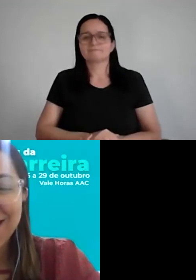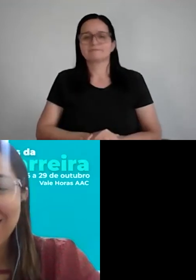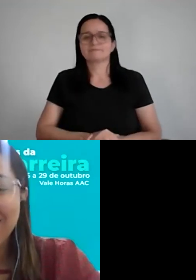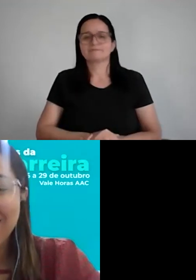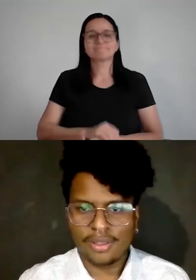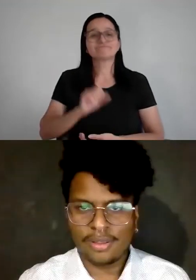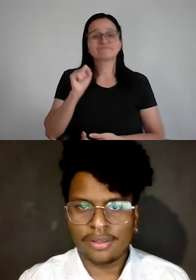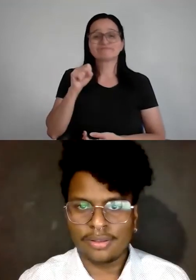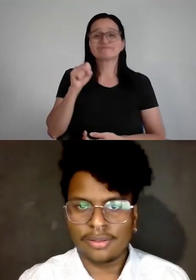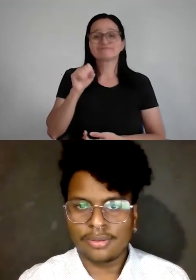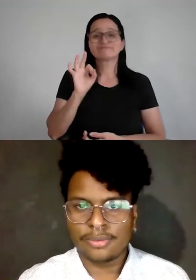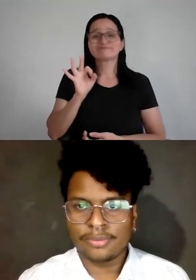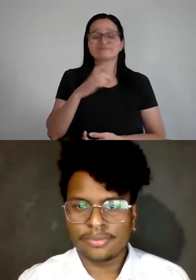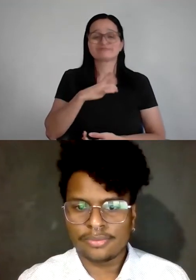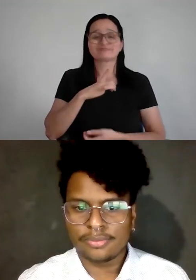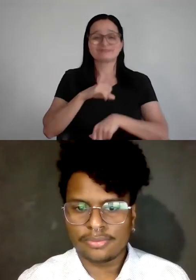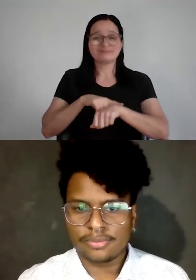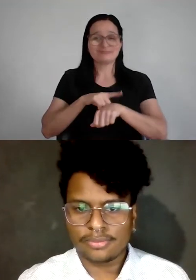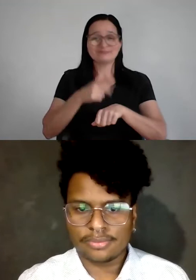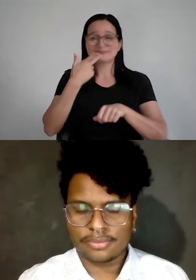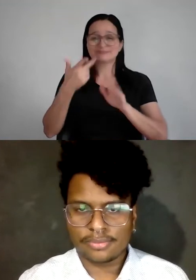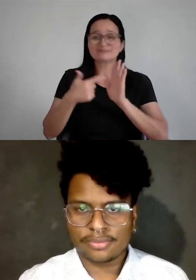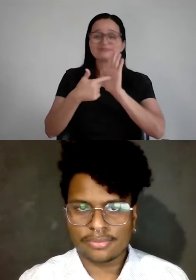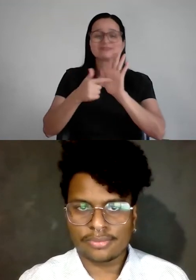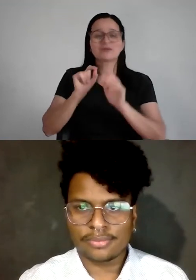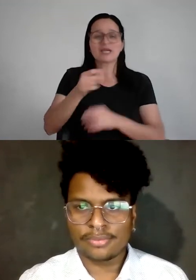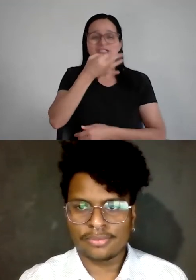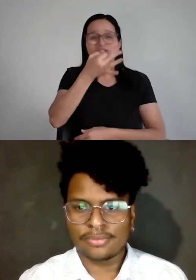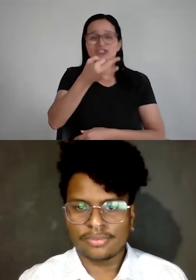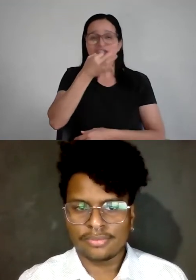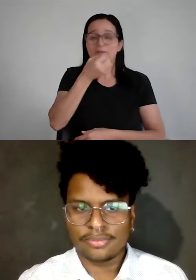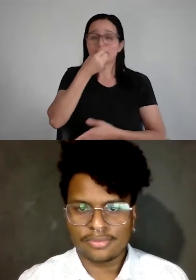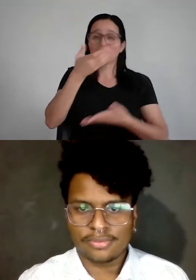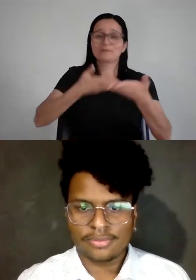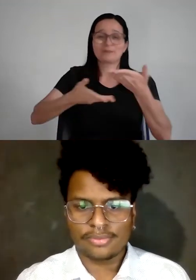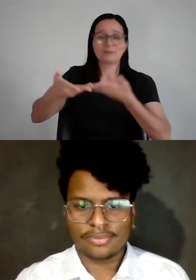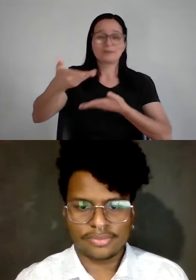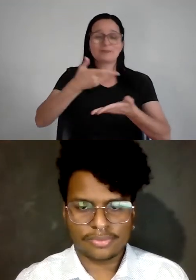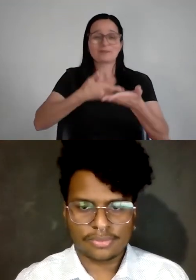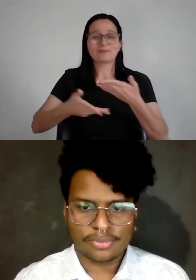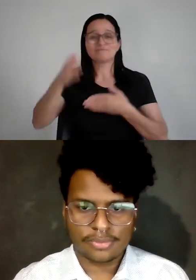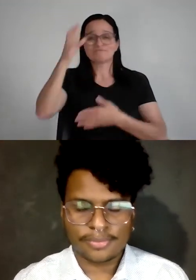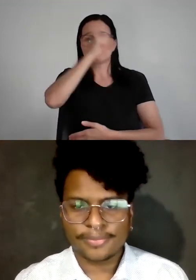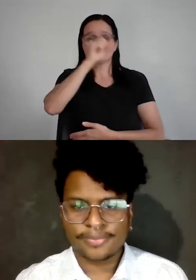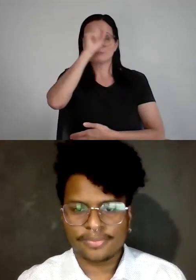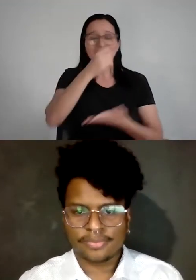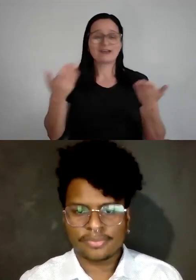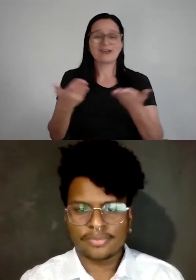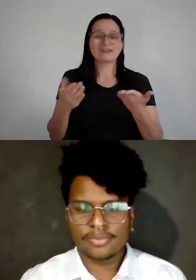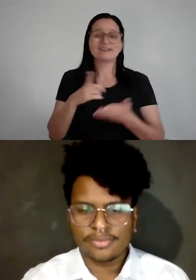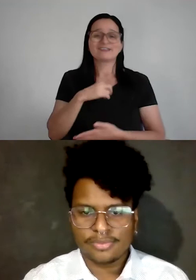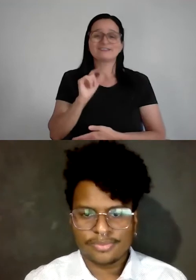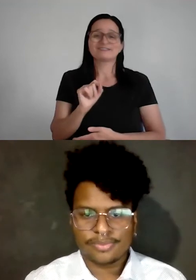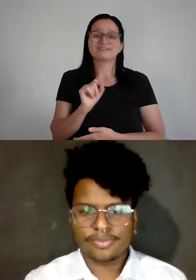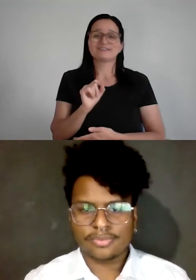Sim, e queria só reforçar aqui, galera, que dica boa é dica compartilhada. E o que mais a gente teve aqui foram dicas